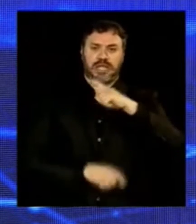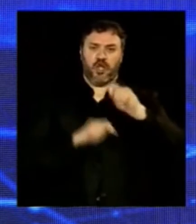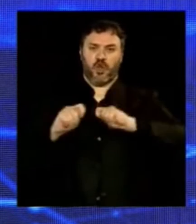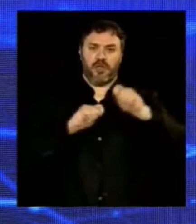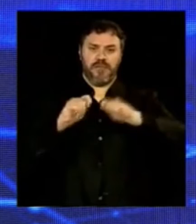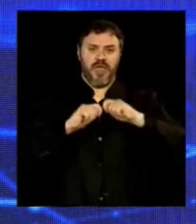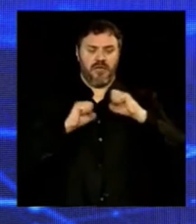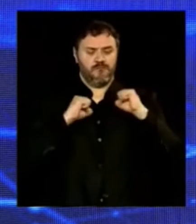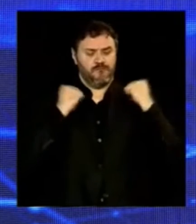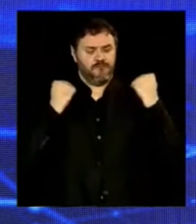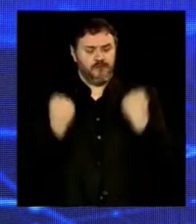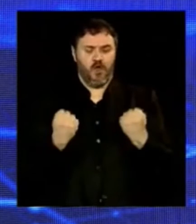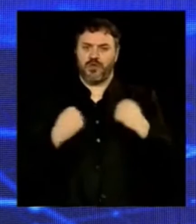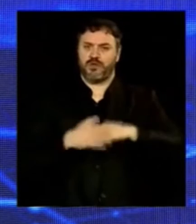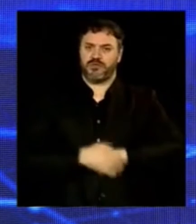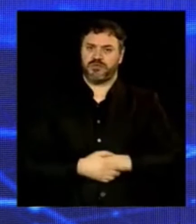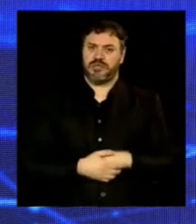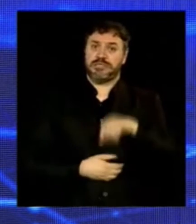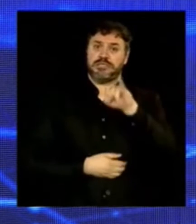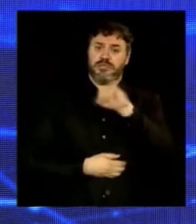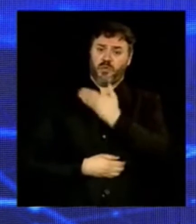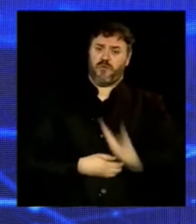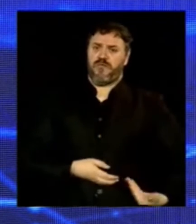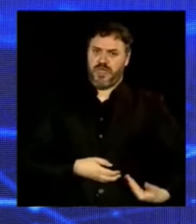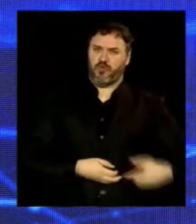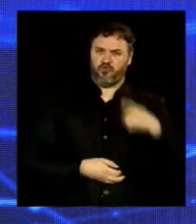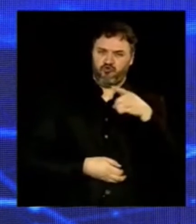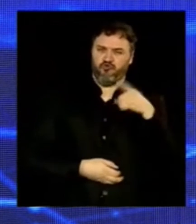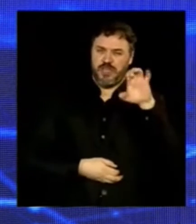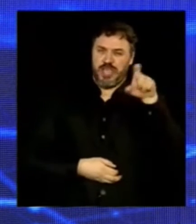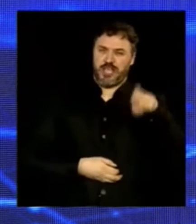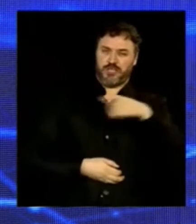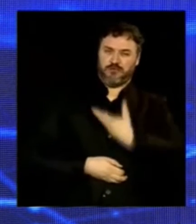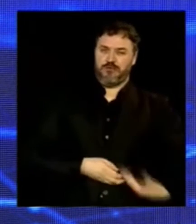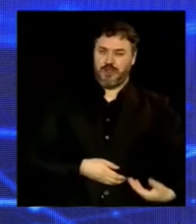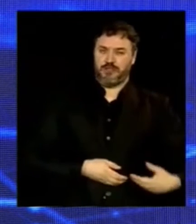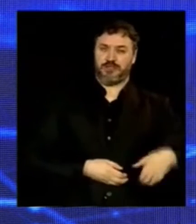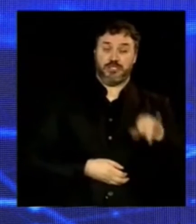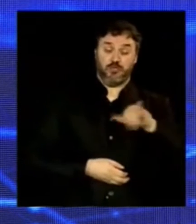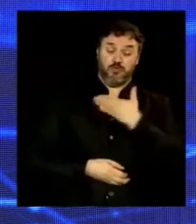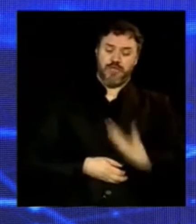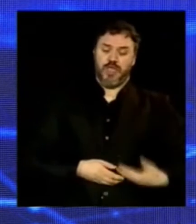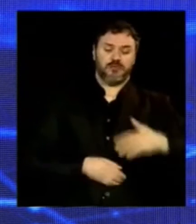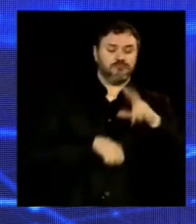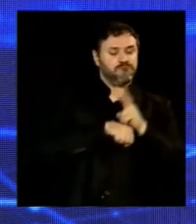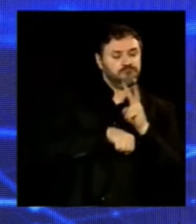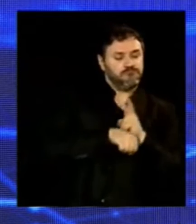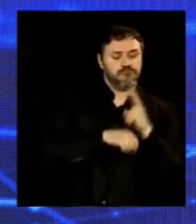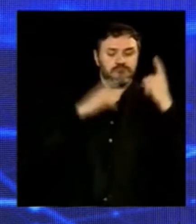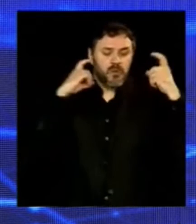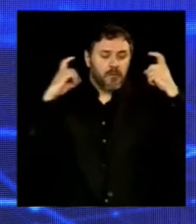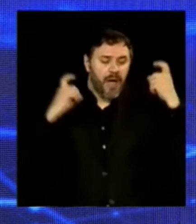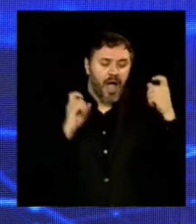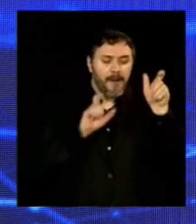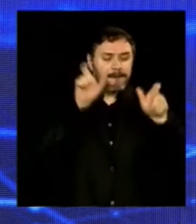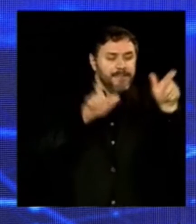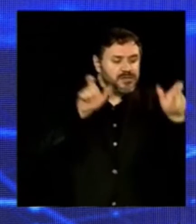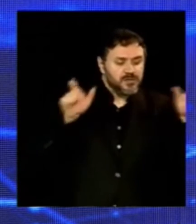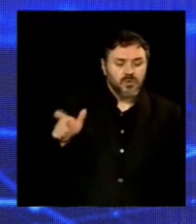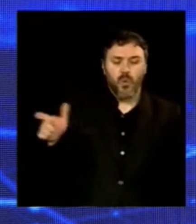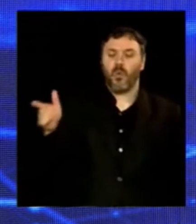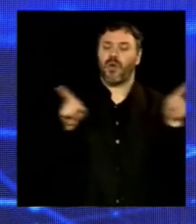Se o governo que o senhor comandou tivesse sido mais atencioso e preocupado com as pessoas,